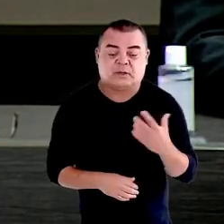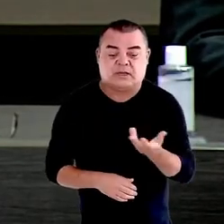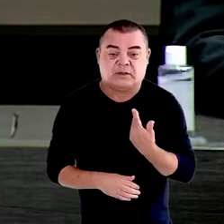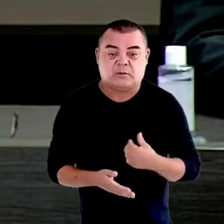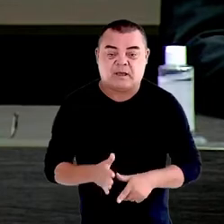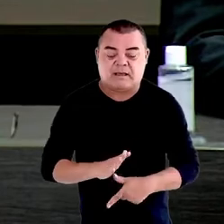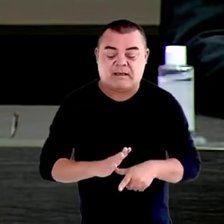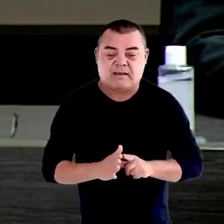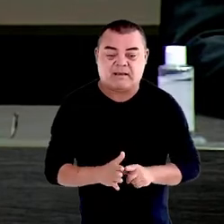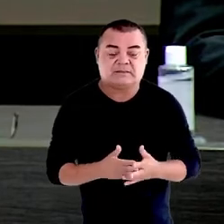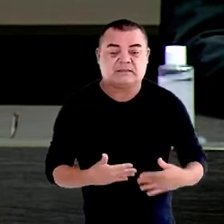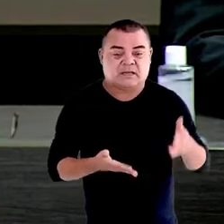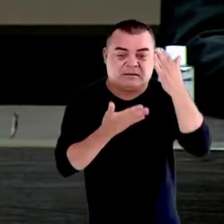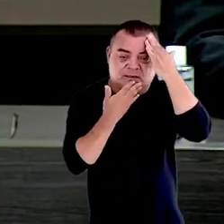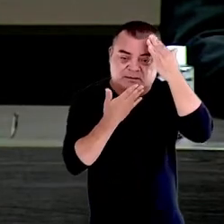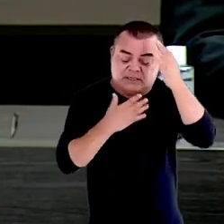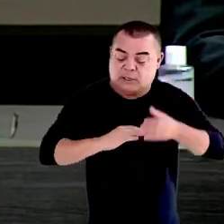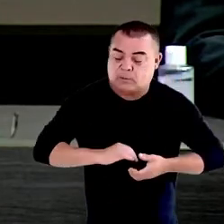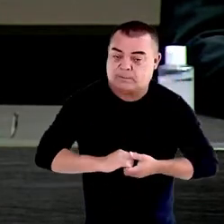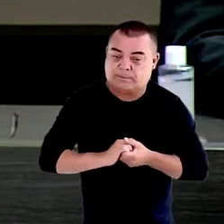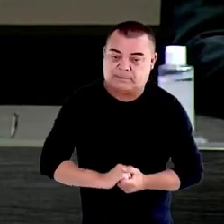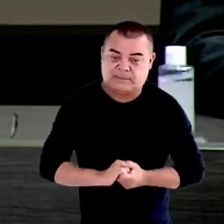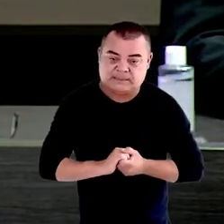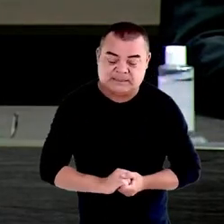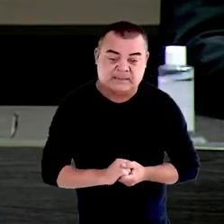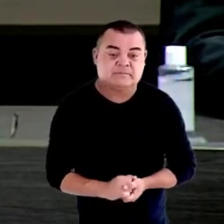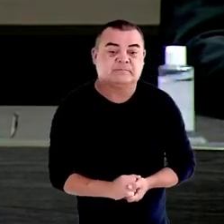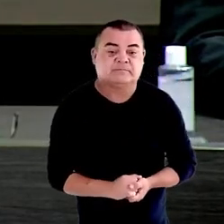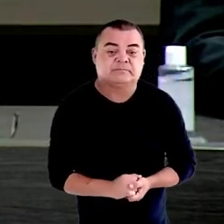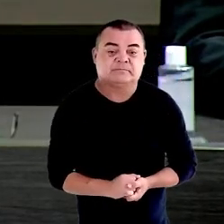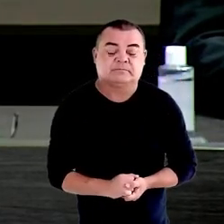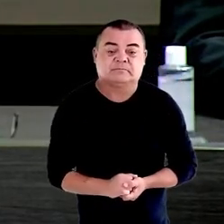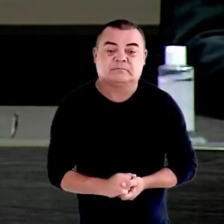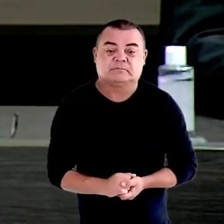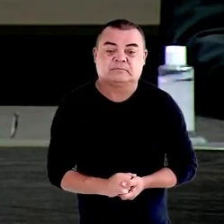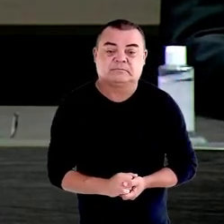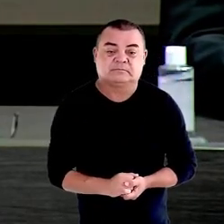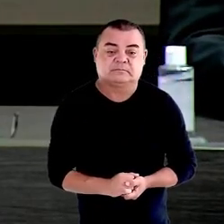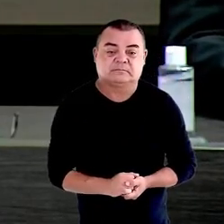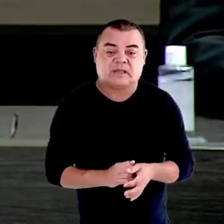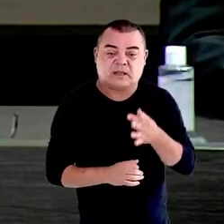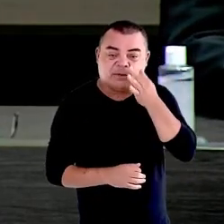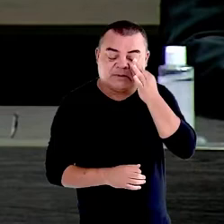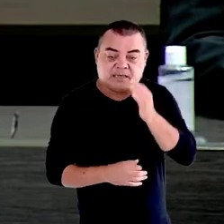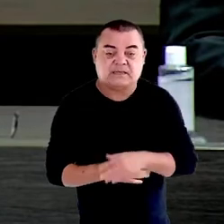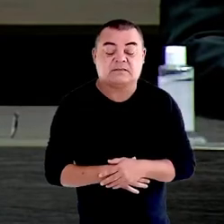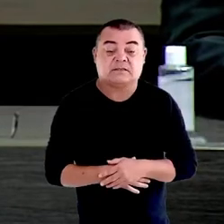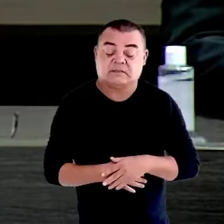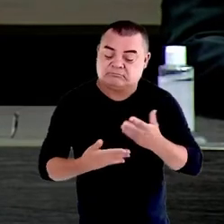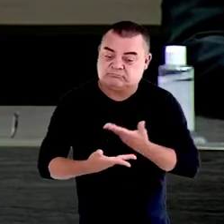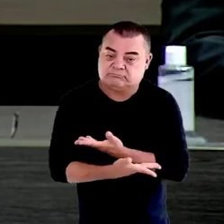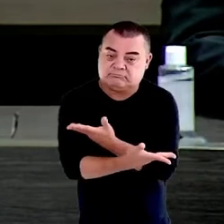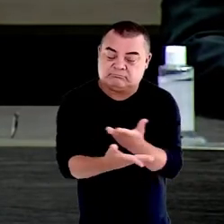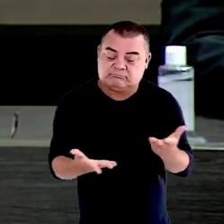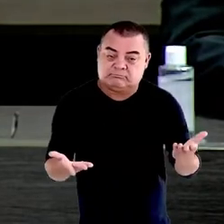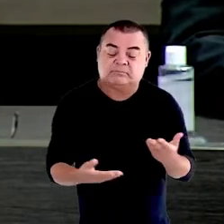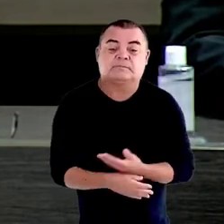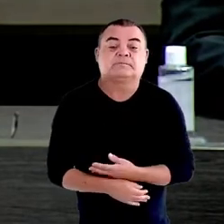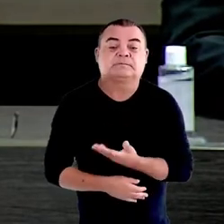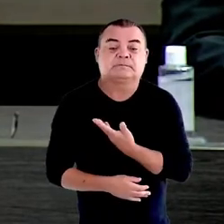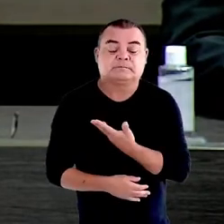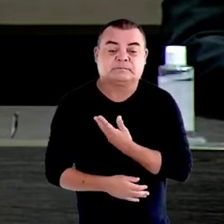de mais nada, agradecer e cumprimentar a presença dos meus ilustres pares, Conselheiro Rinaldo